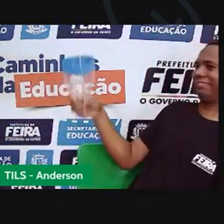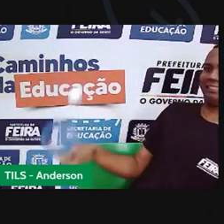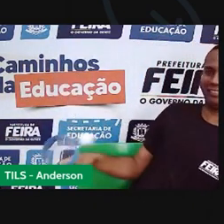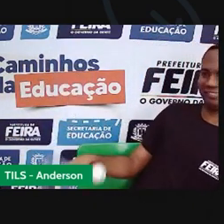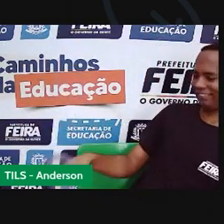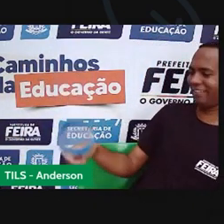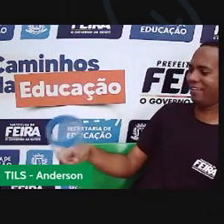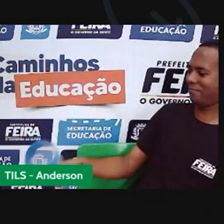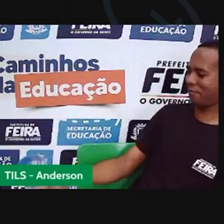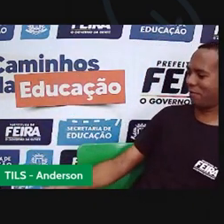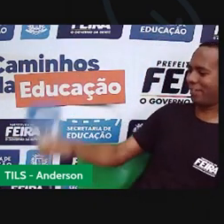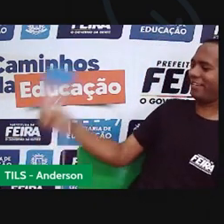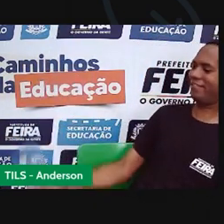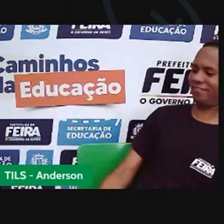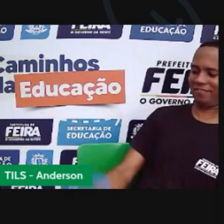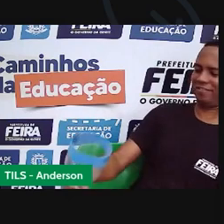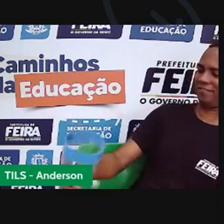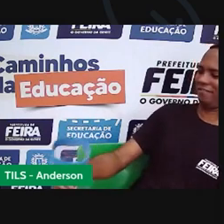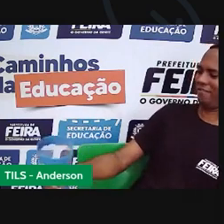Eita, Anderson!